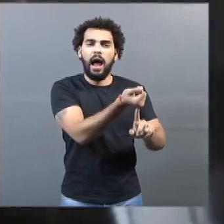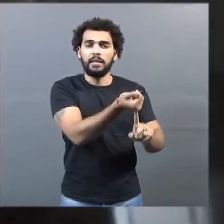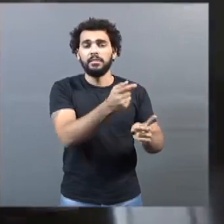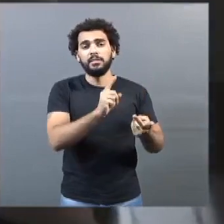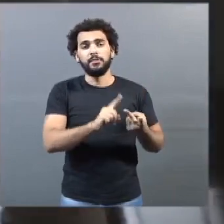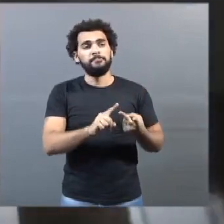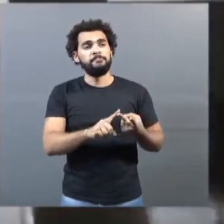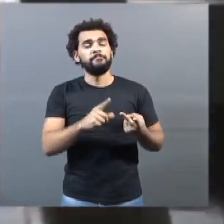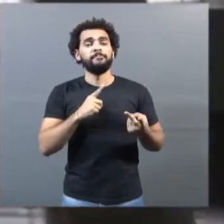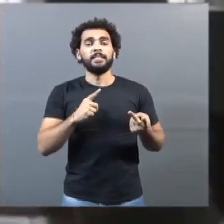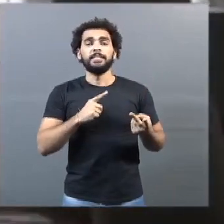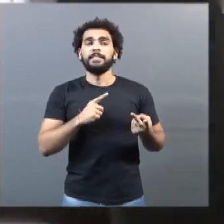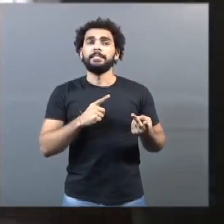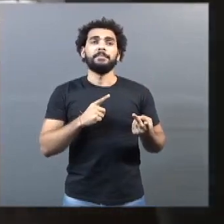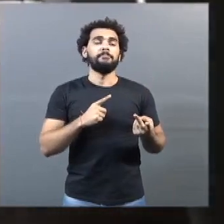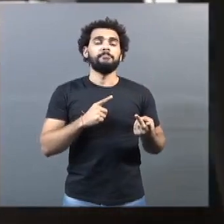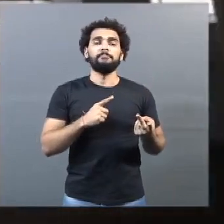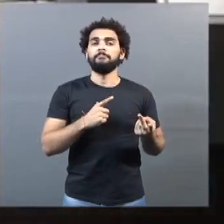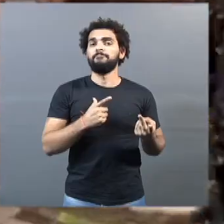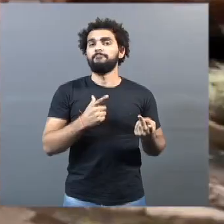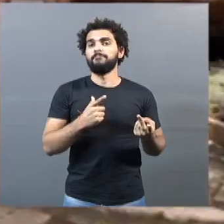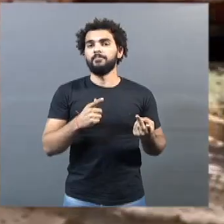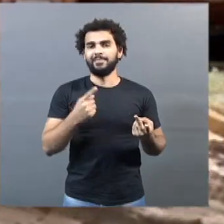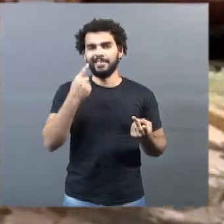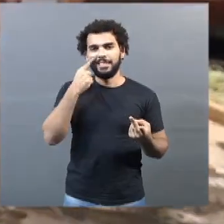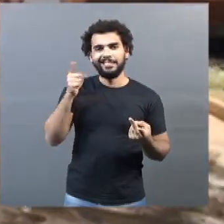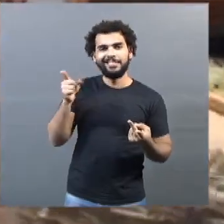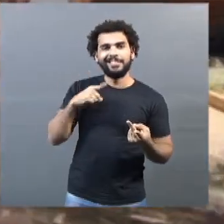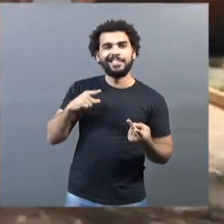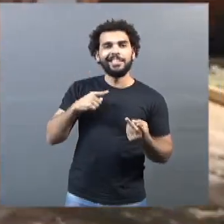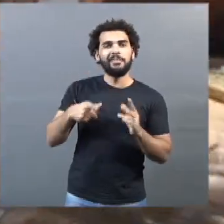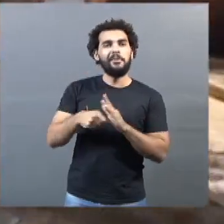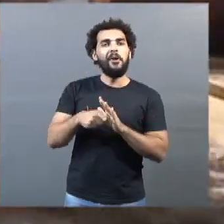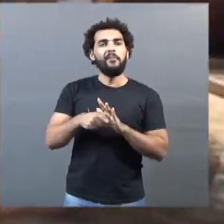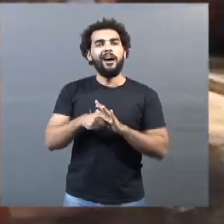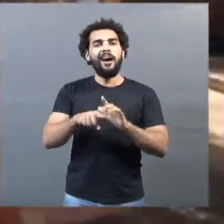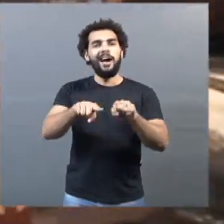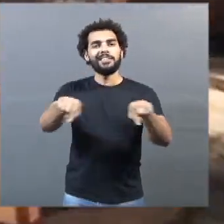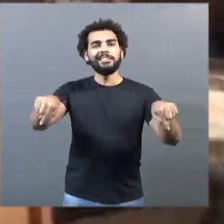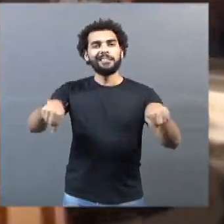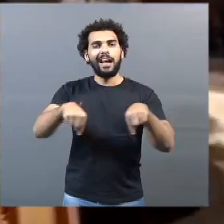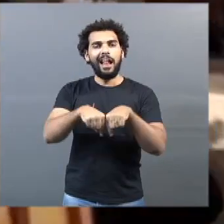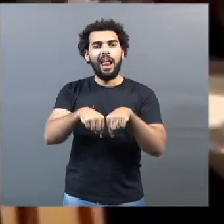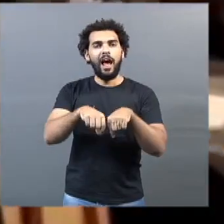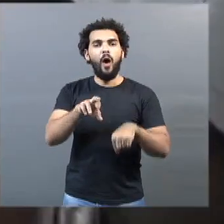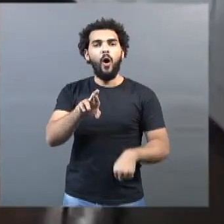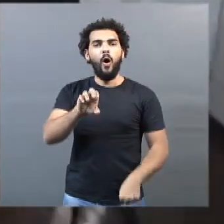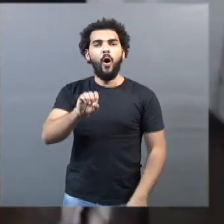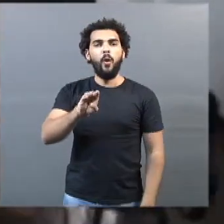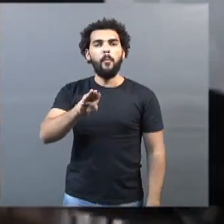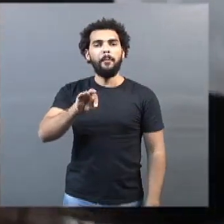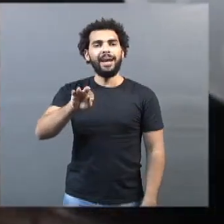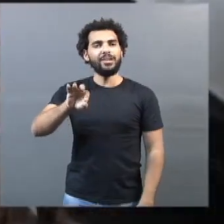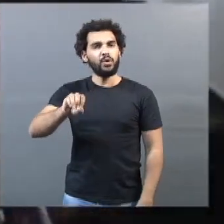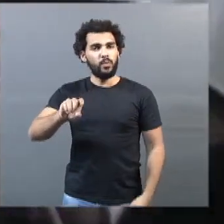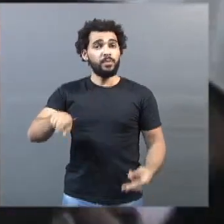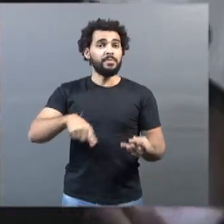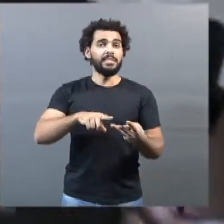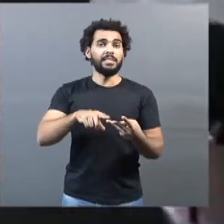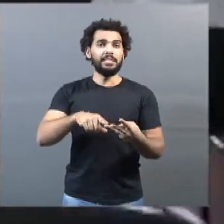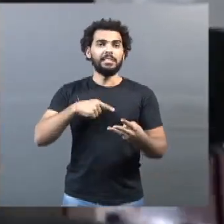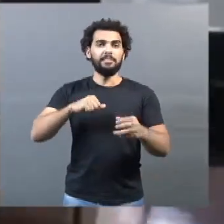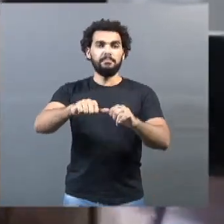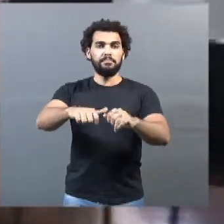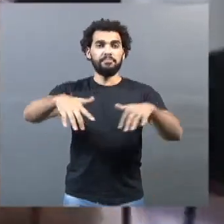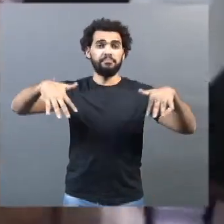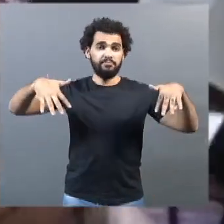alto, da cidade. Aqui é a entrada da sala Roberto Rezende. E aqui nesse teatro, é importante falar que ele está